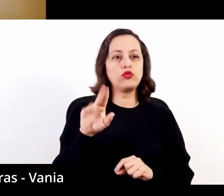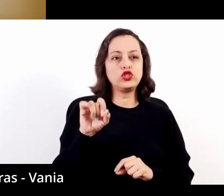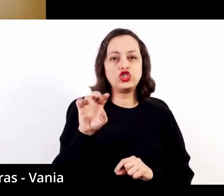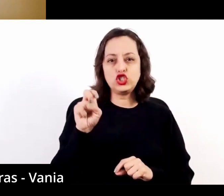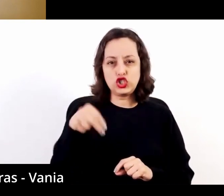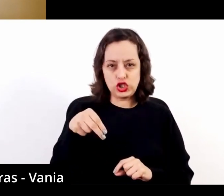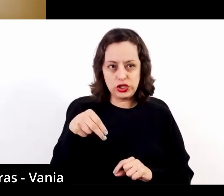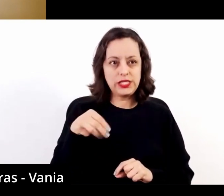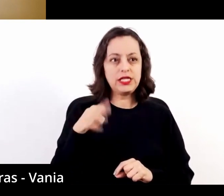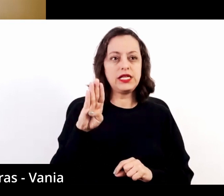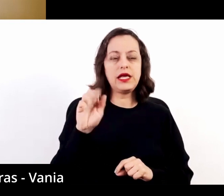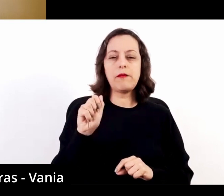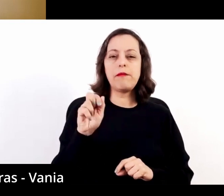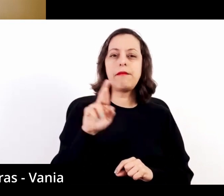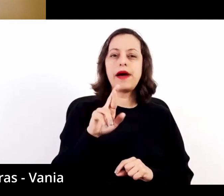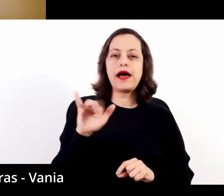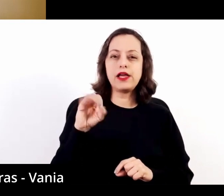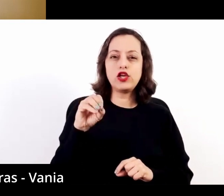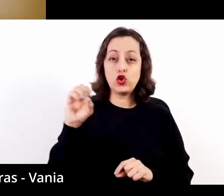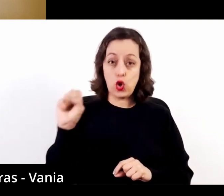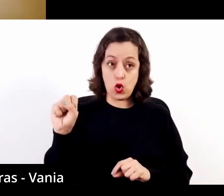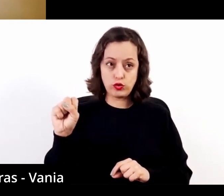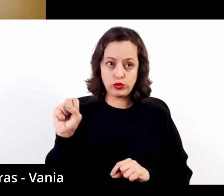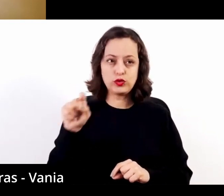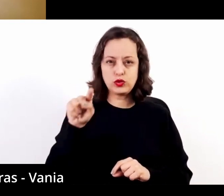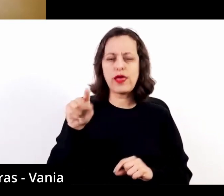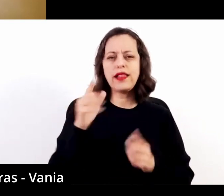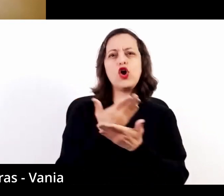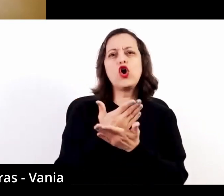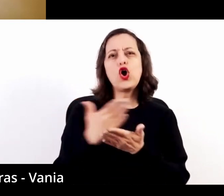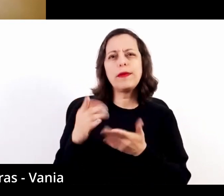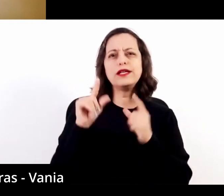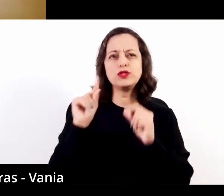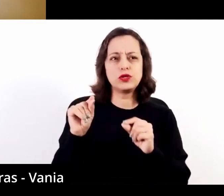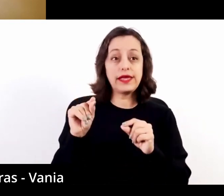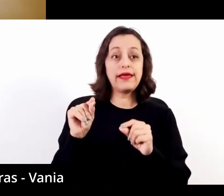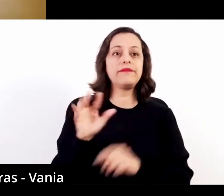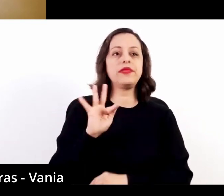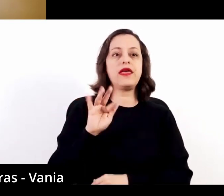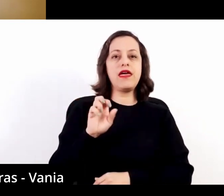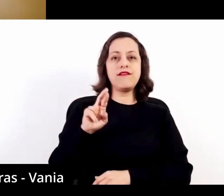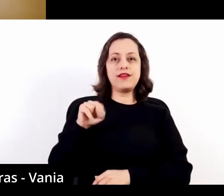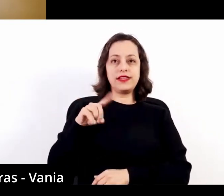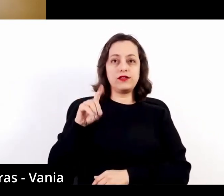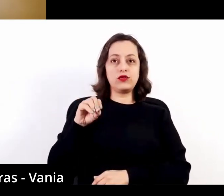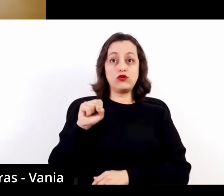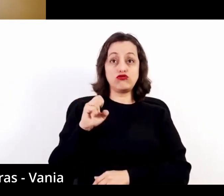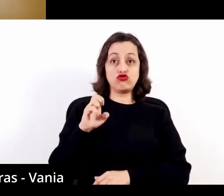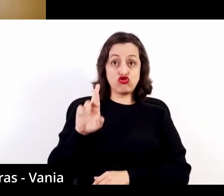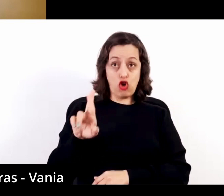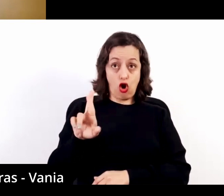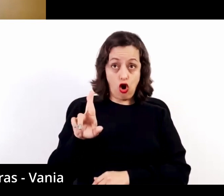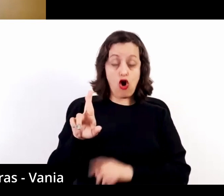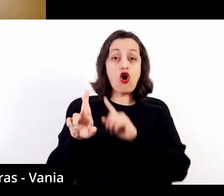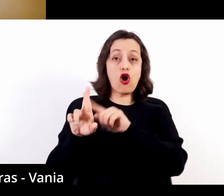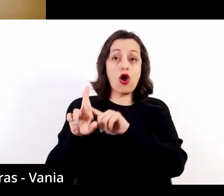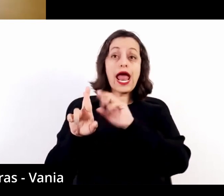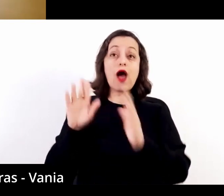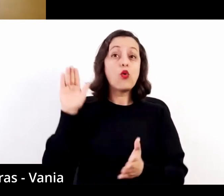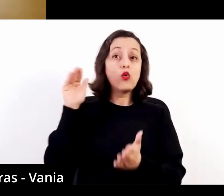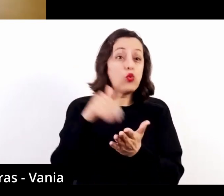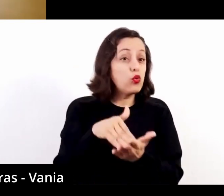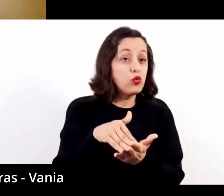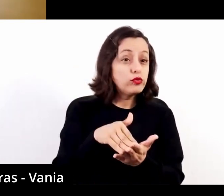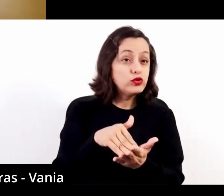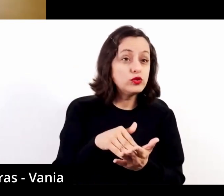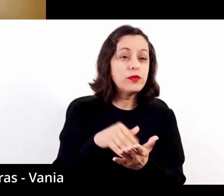começa com uma obra de compositor violonista virtuosa, que o Fernando Sor, e vai concluir os seus